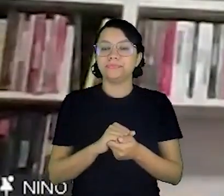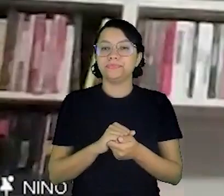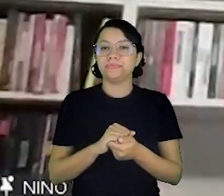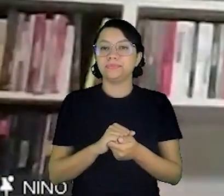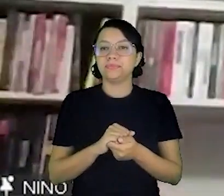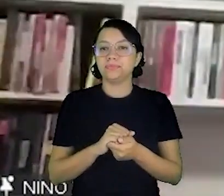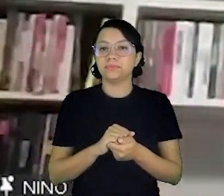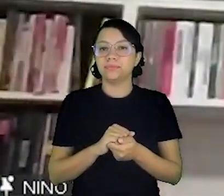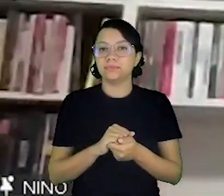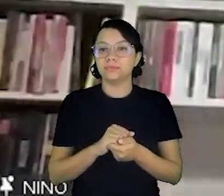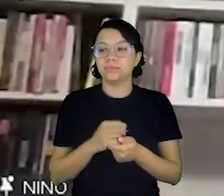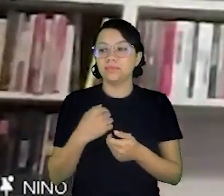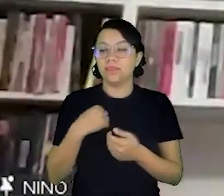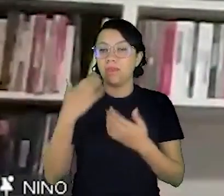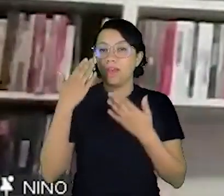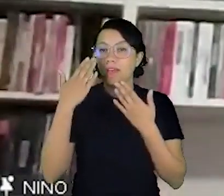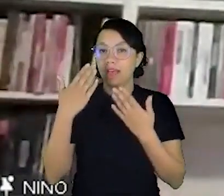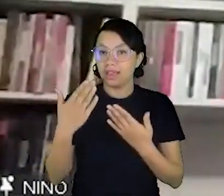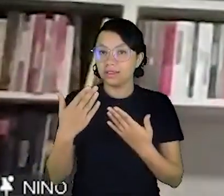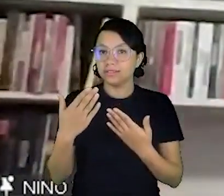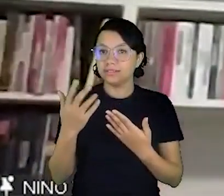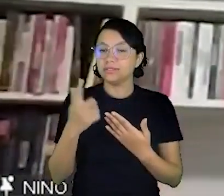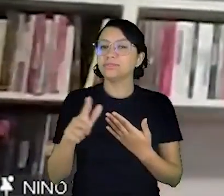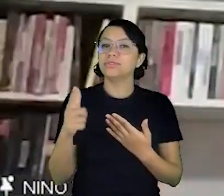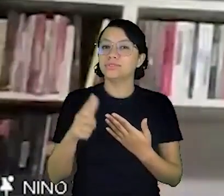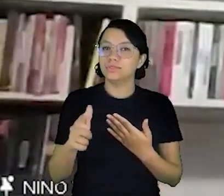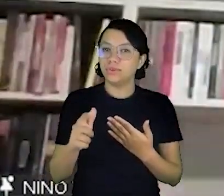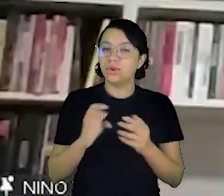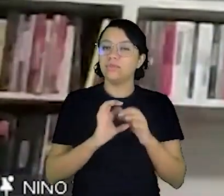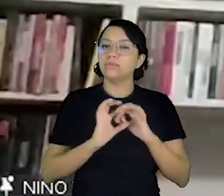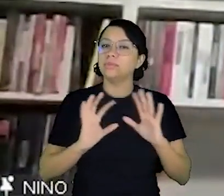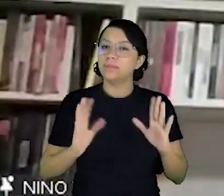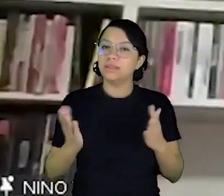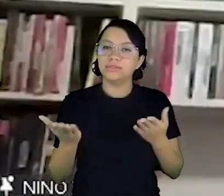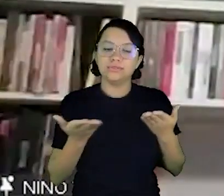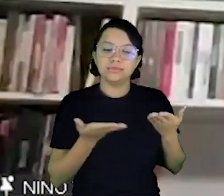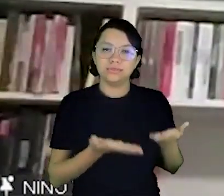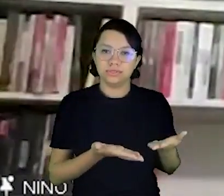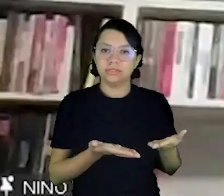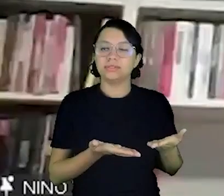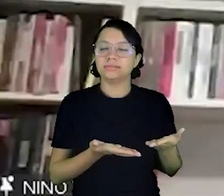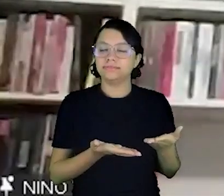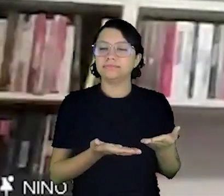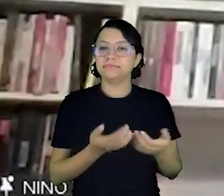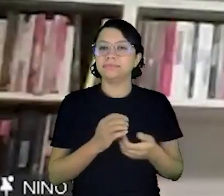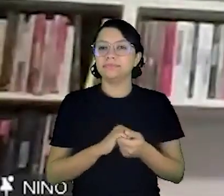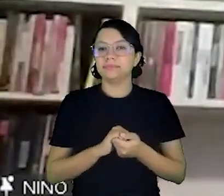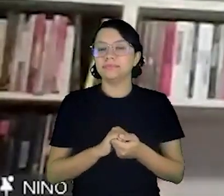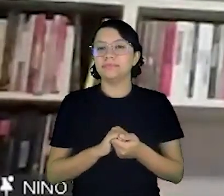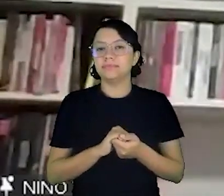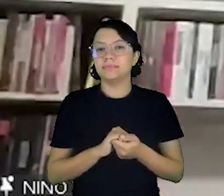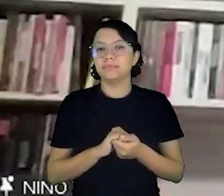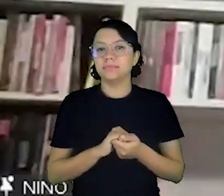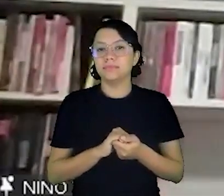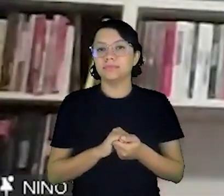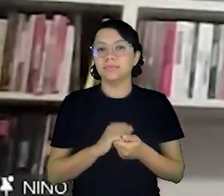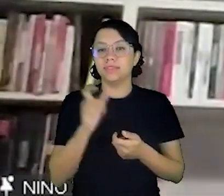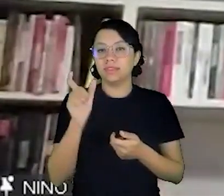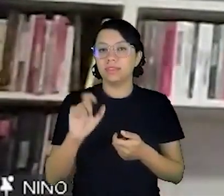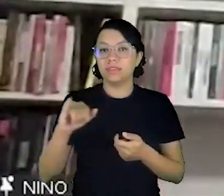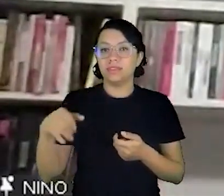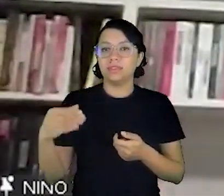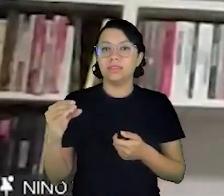Eu, uma vez mais, agradecendo a disposição e a disponibilidade do senhor João Evangelista de Souza